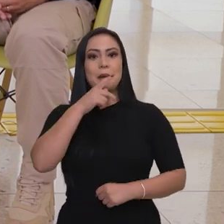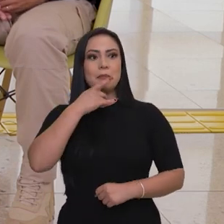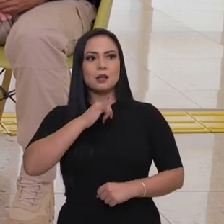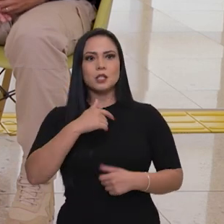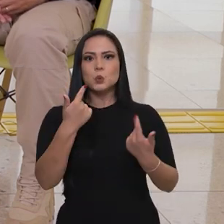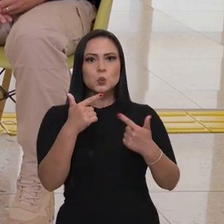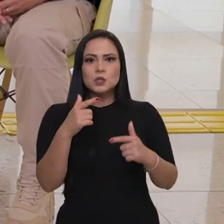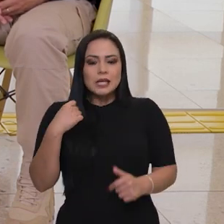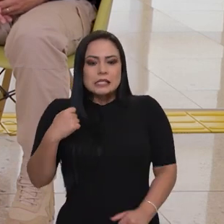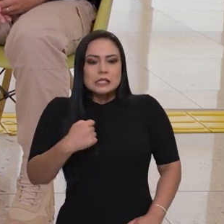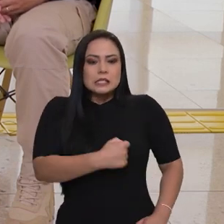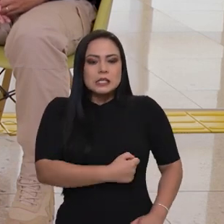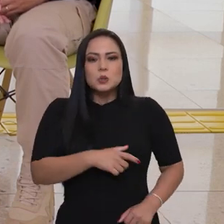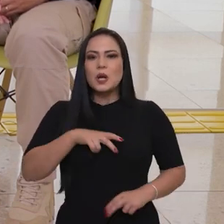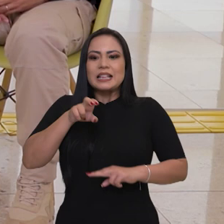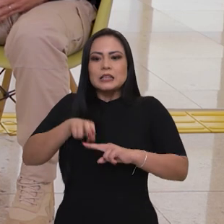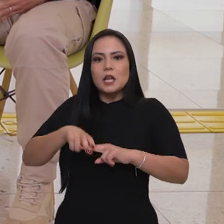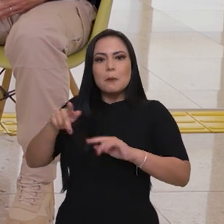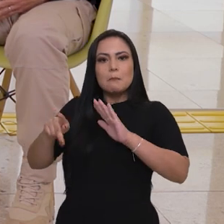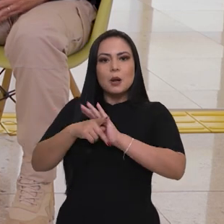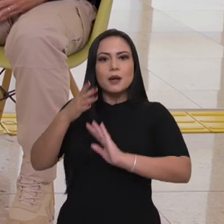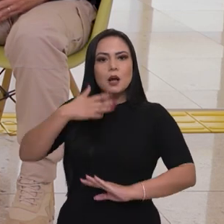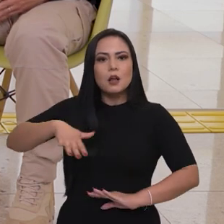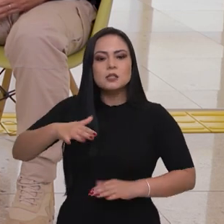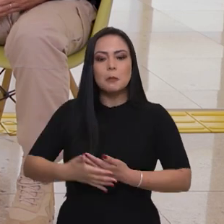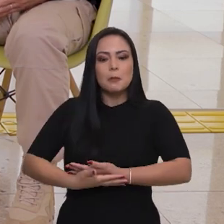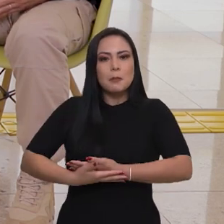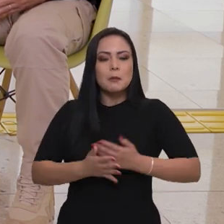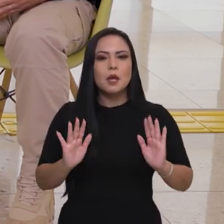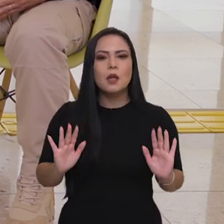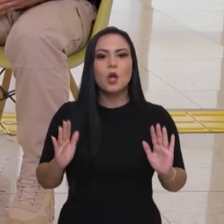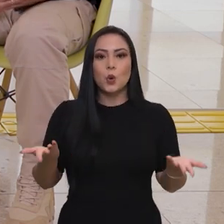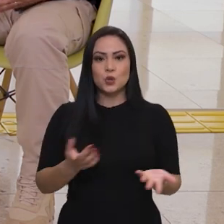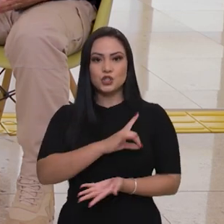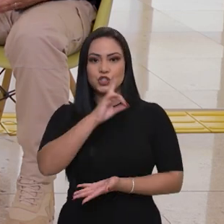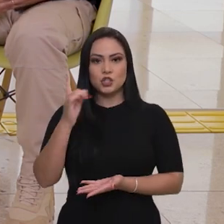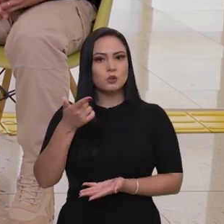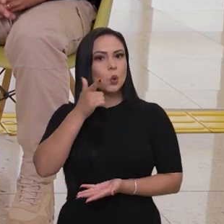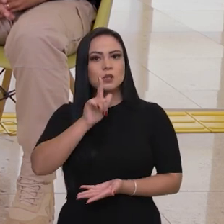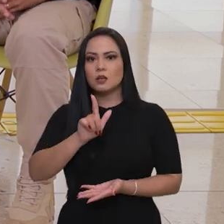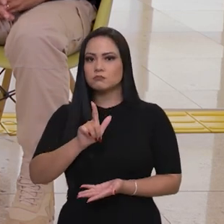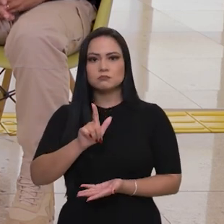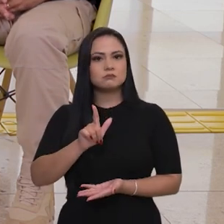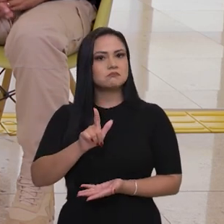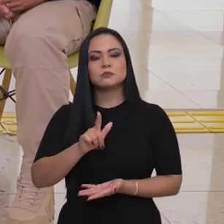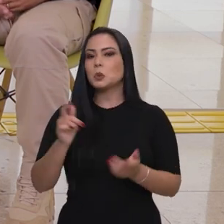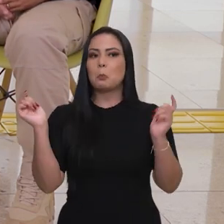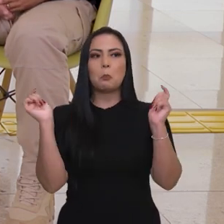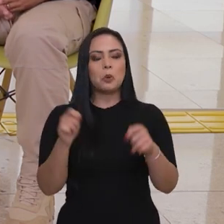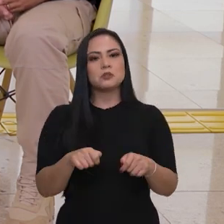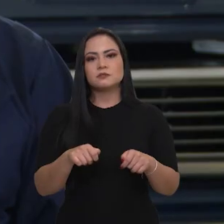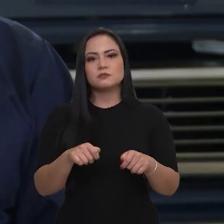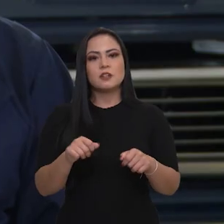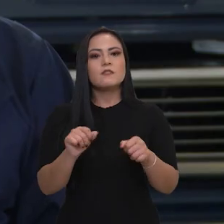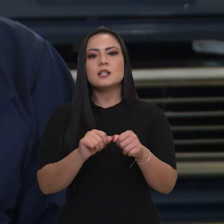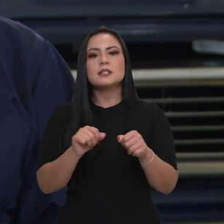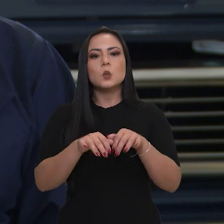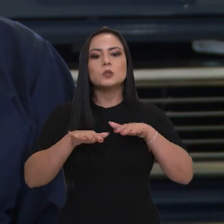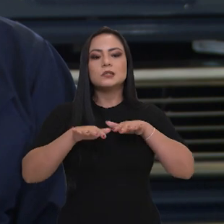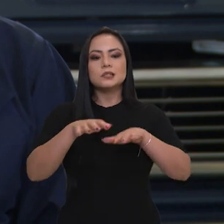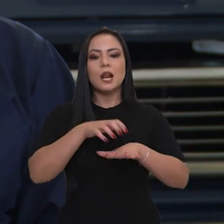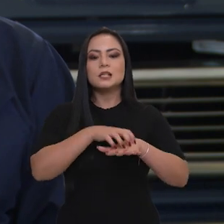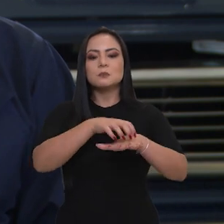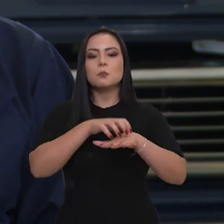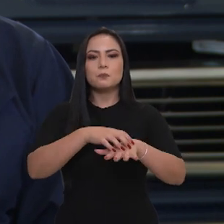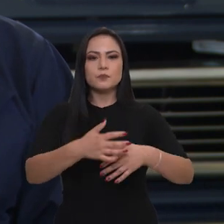para criança. cadeirinha para viver. Então, hoje em dia, ninguém mais concebe fazer um transporte de uma criança sem o local